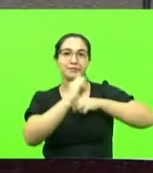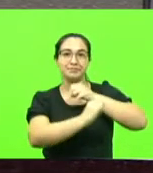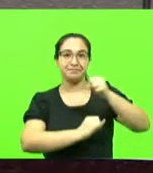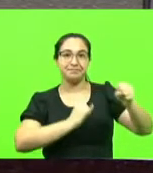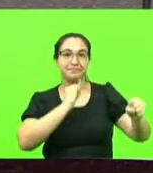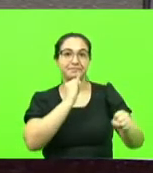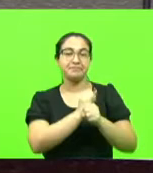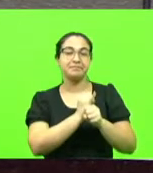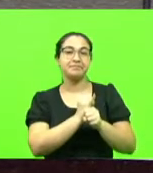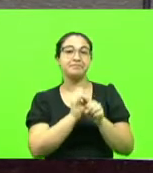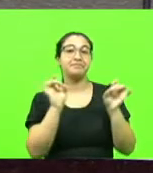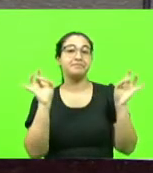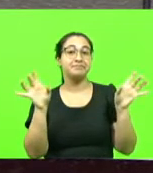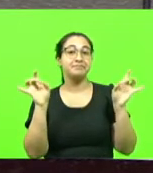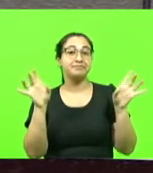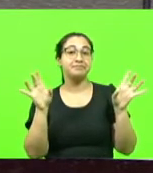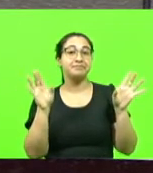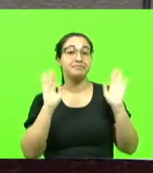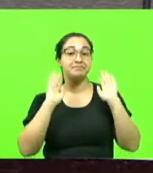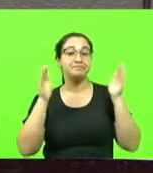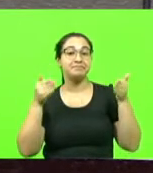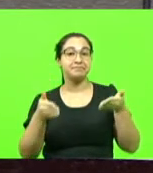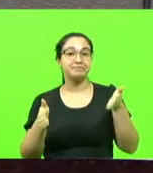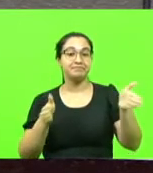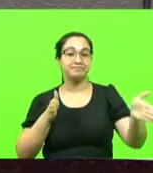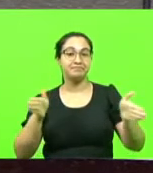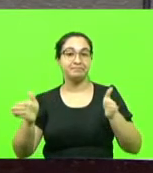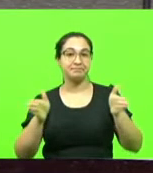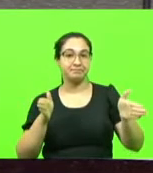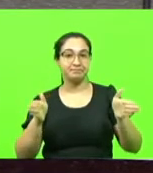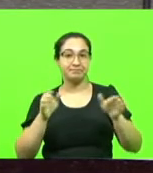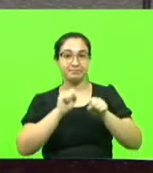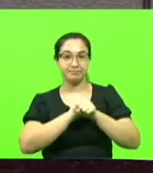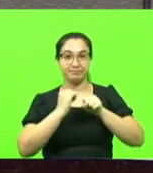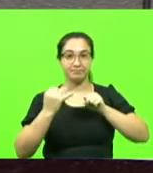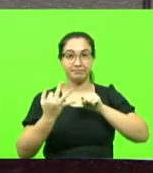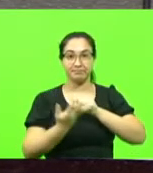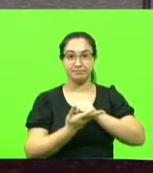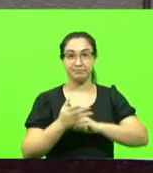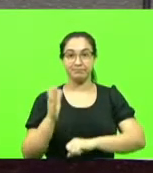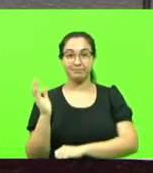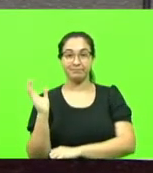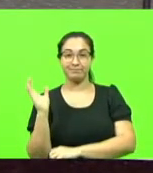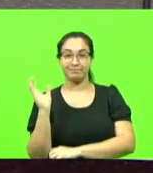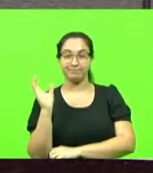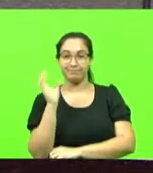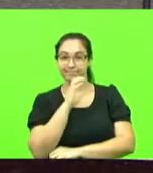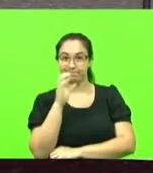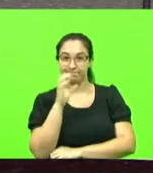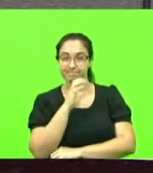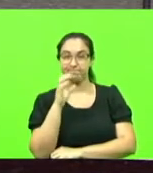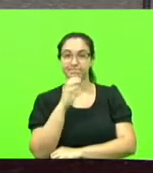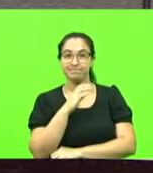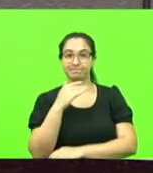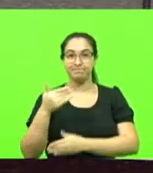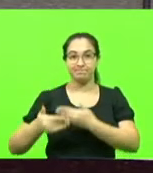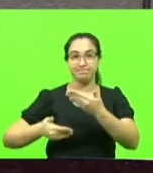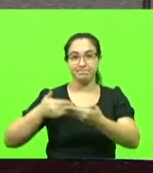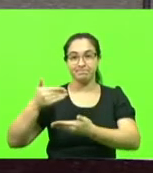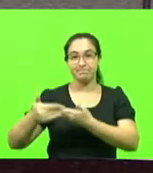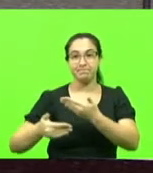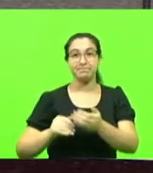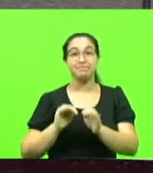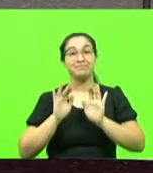especialmente nesse período da pandemia, acelerou esse processo. porém, as